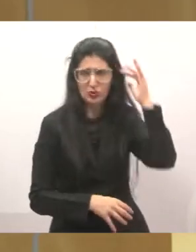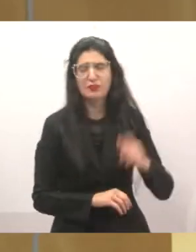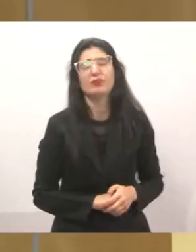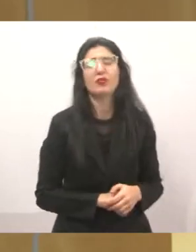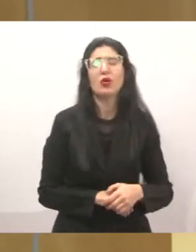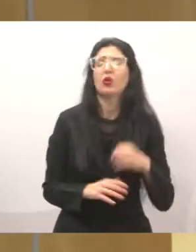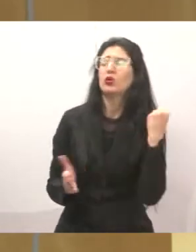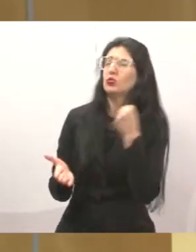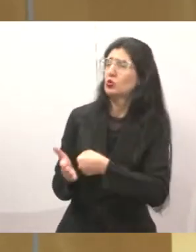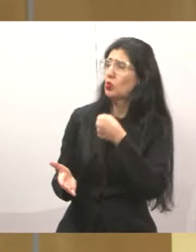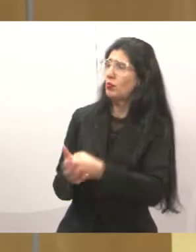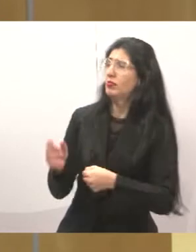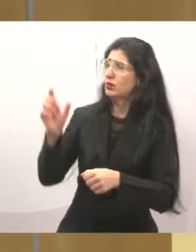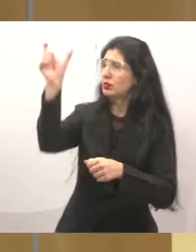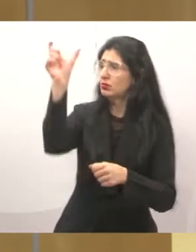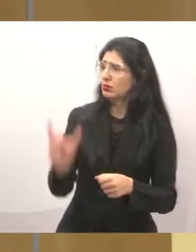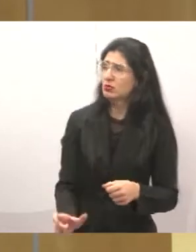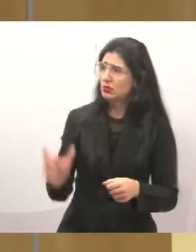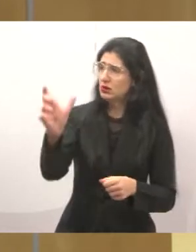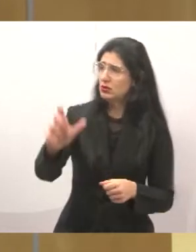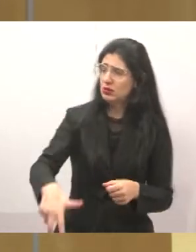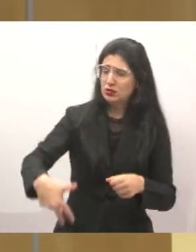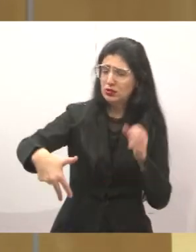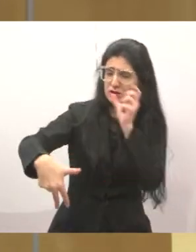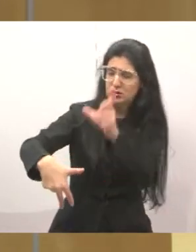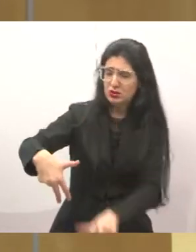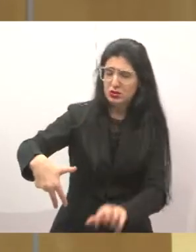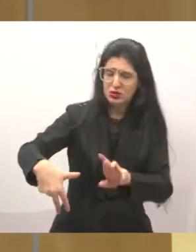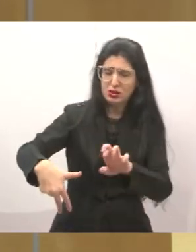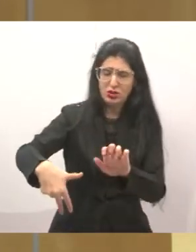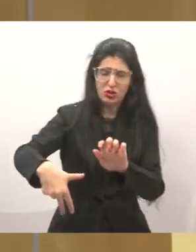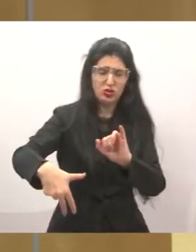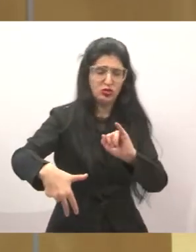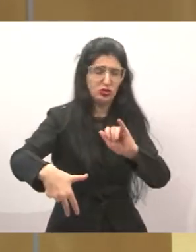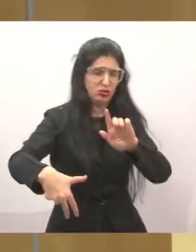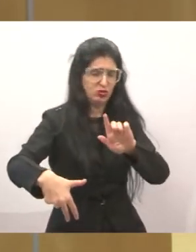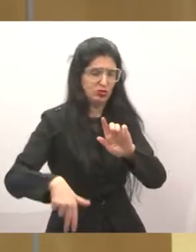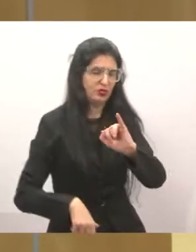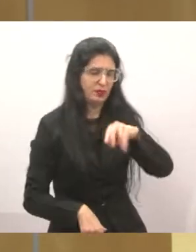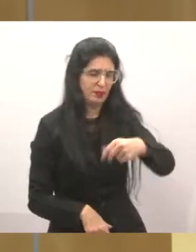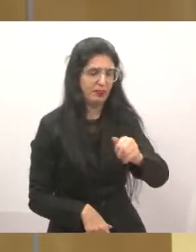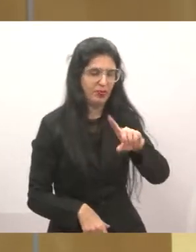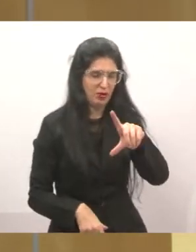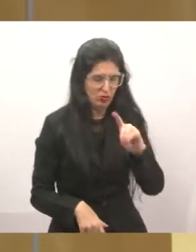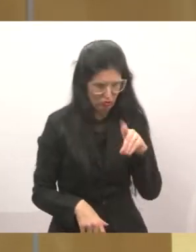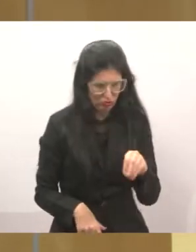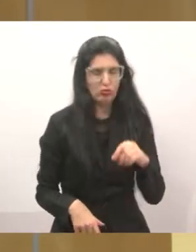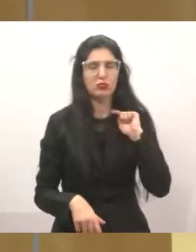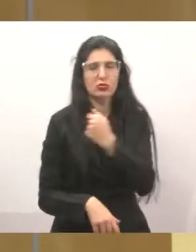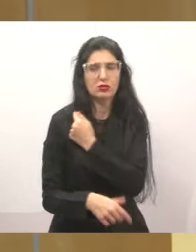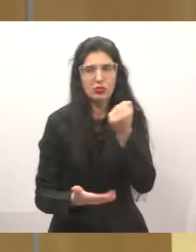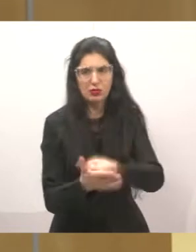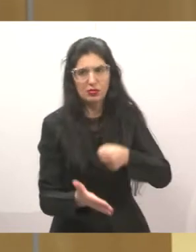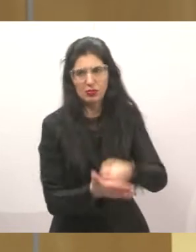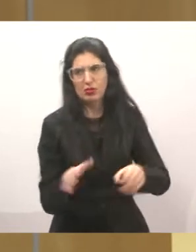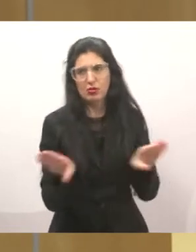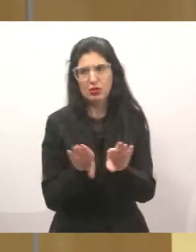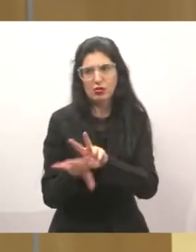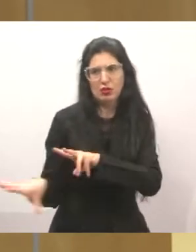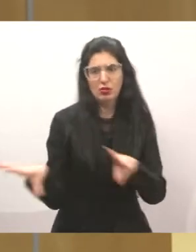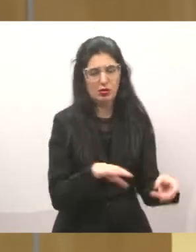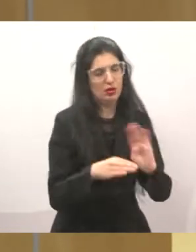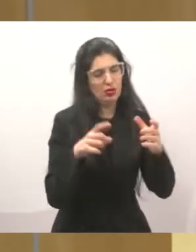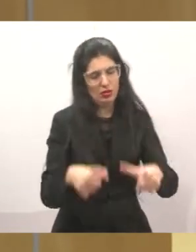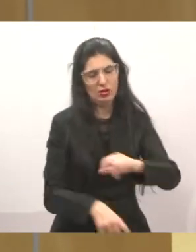para ver essa situação. E a gente vai continuar cobrando. A gente também teve essa semana ali na cidade de Salvador,